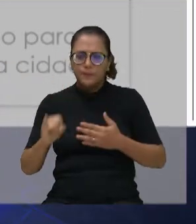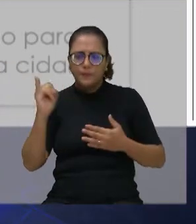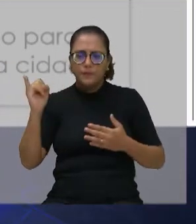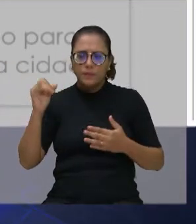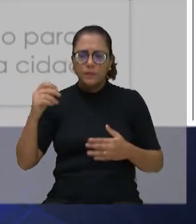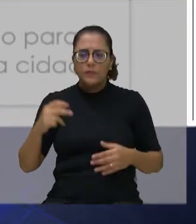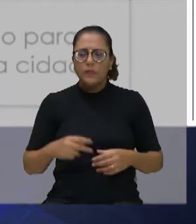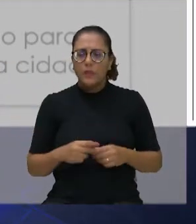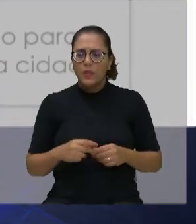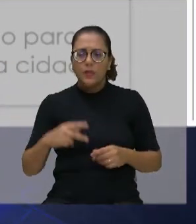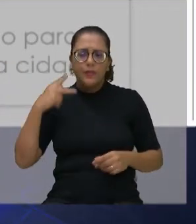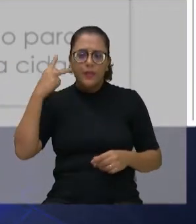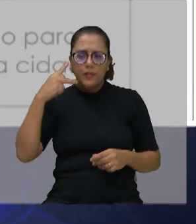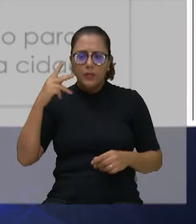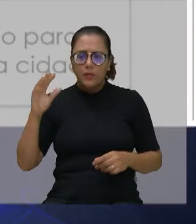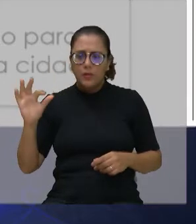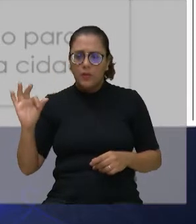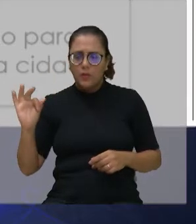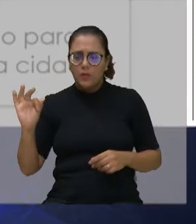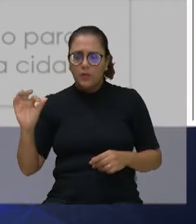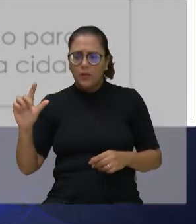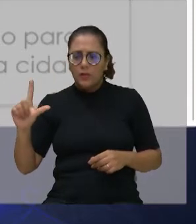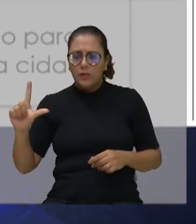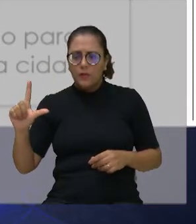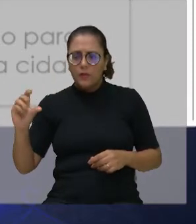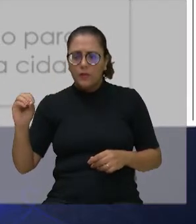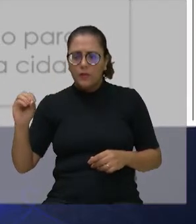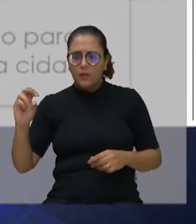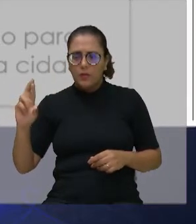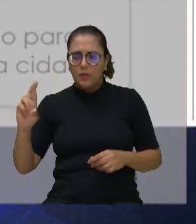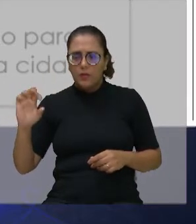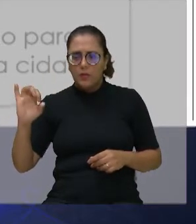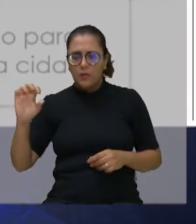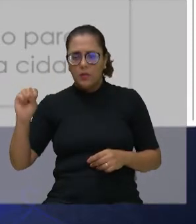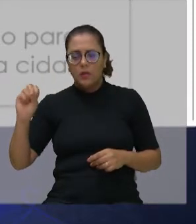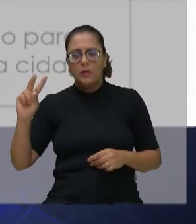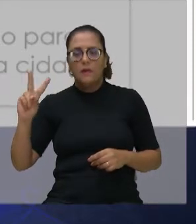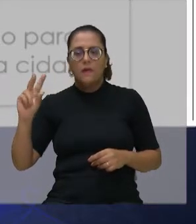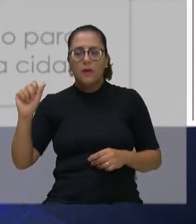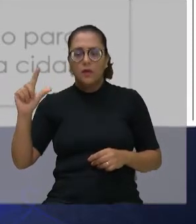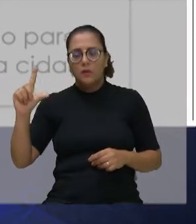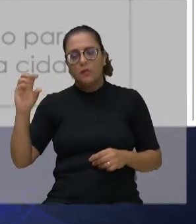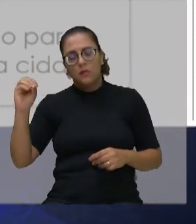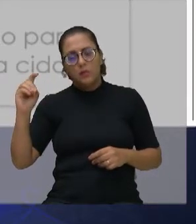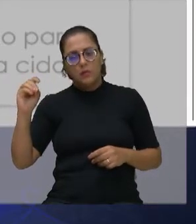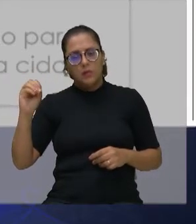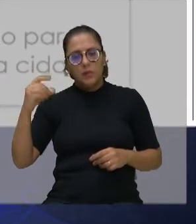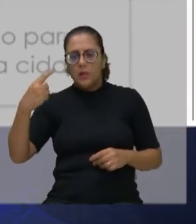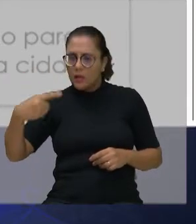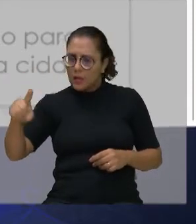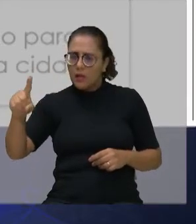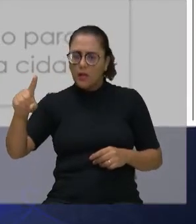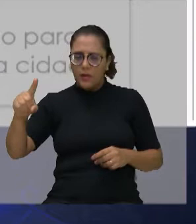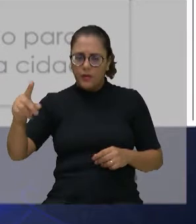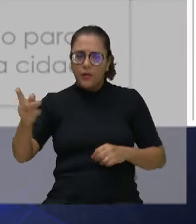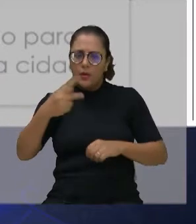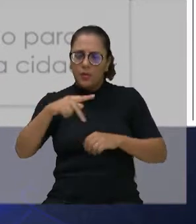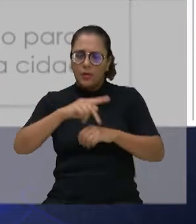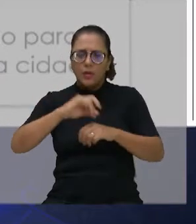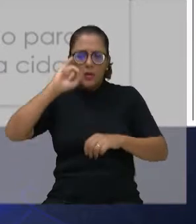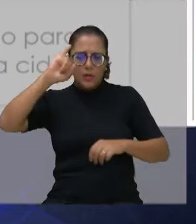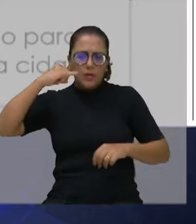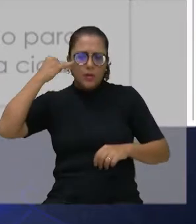Valdo Rocha esteve no Japão, na mesma discussão, eu estive na Conferência